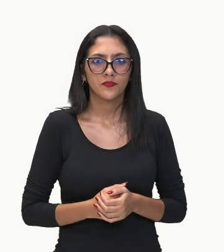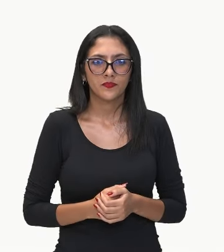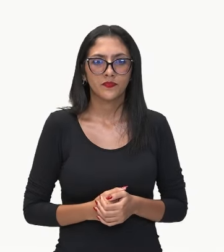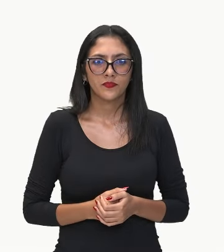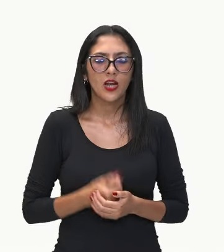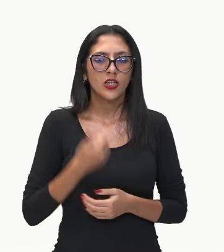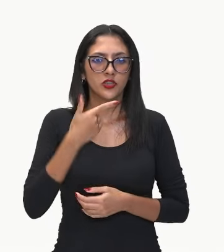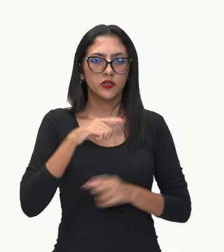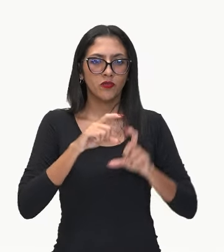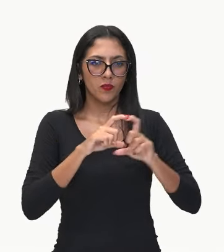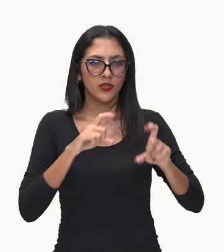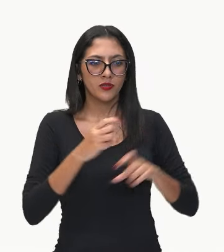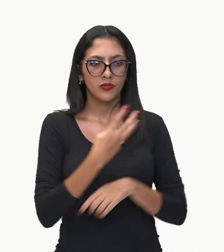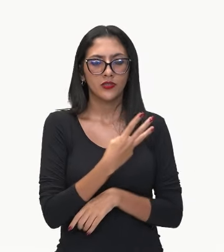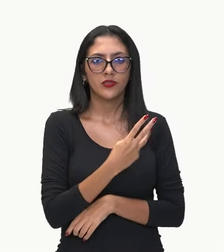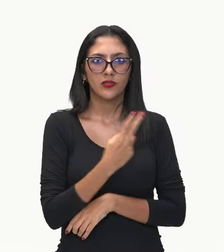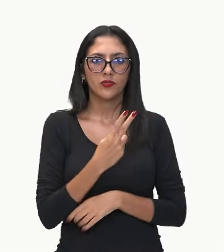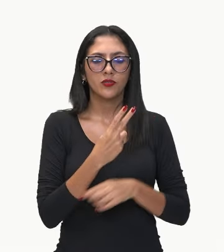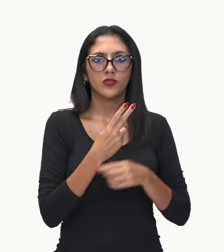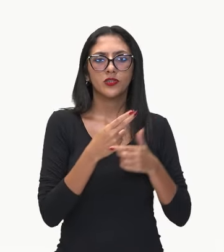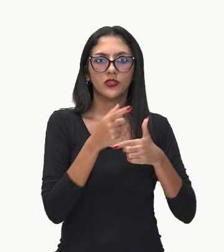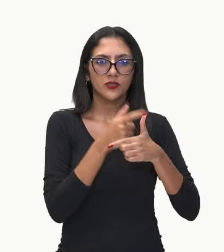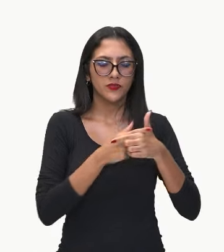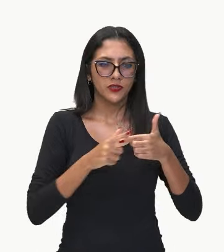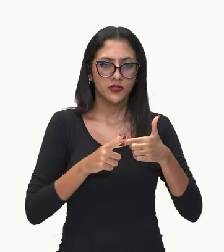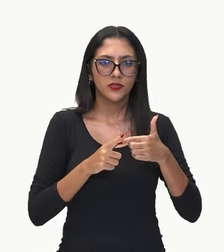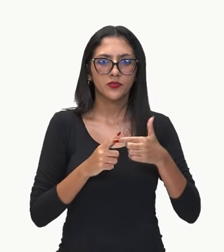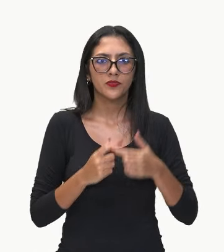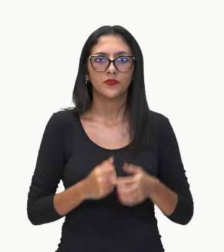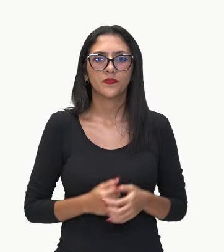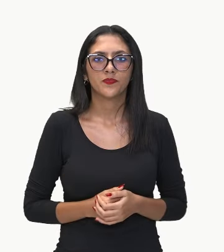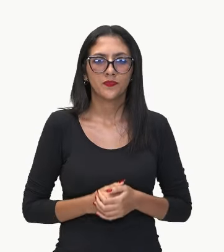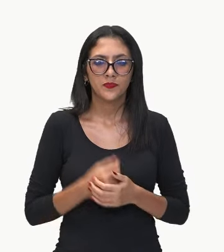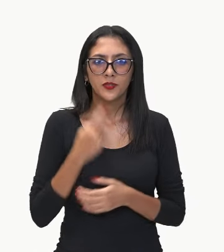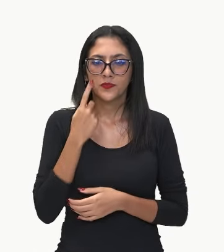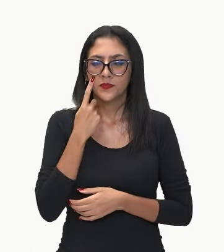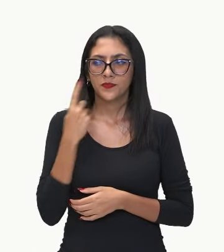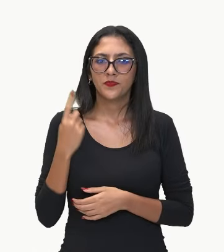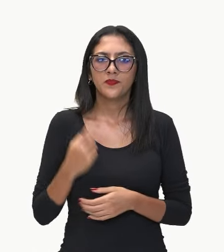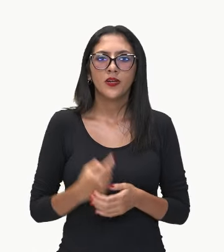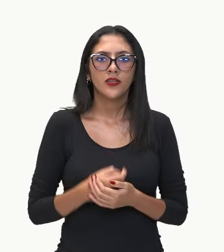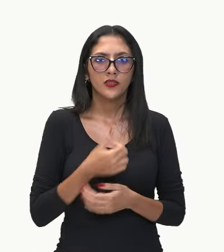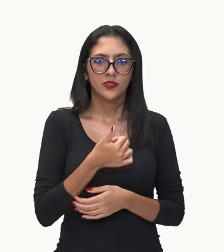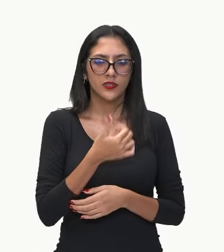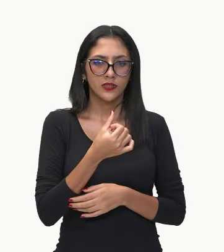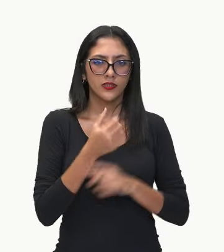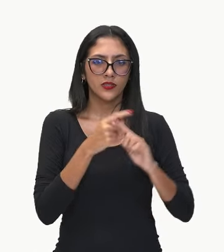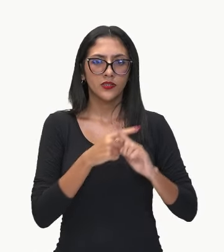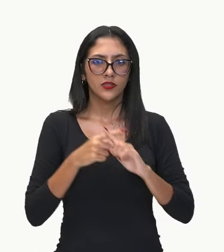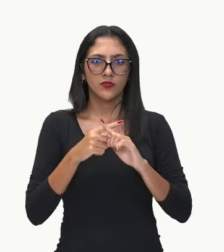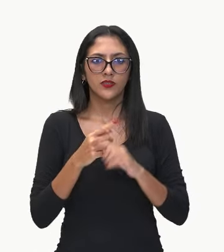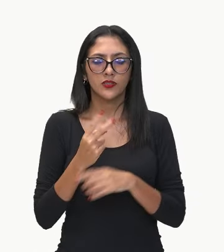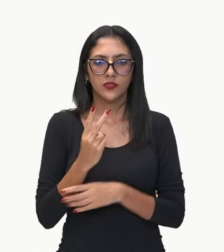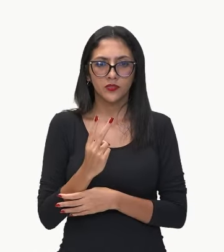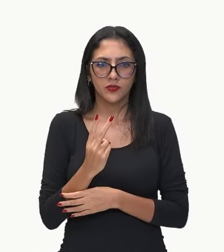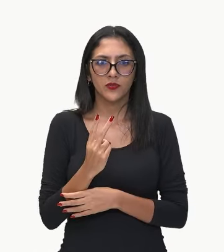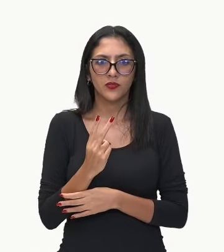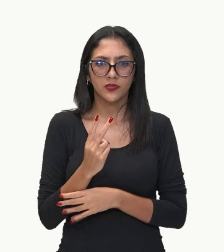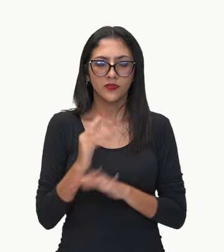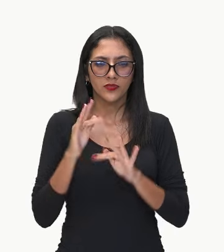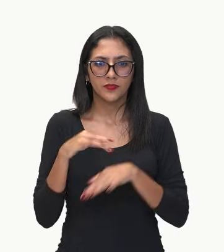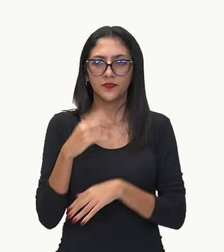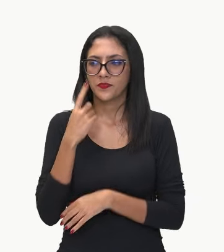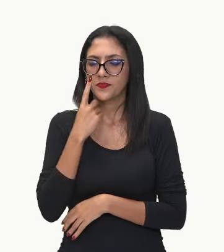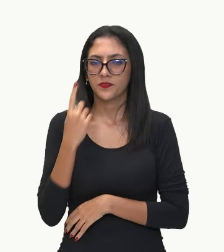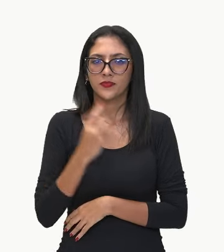32 dividido por 8 mais 8, 16. 16 vezes 2 vai dar quanto?